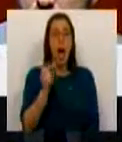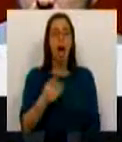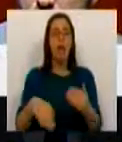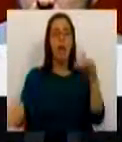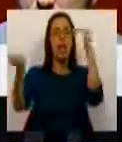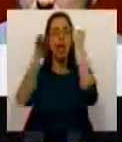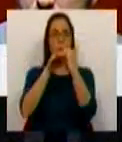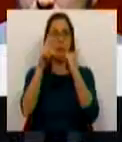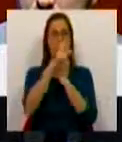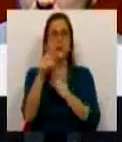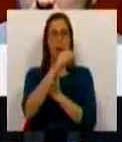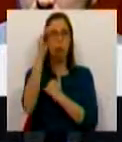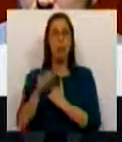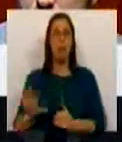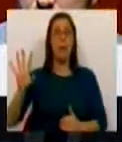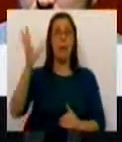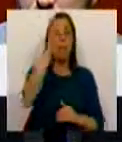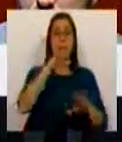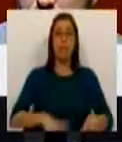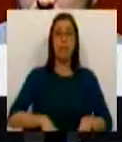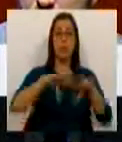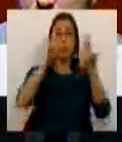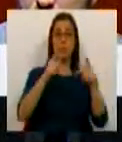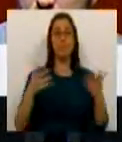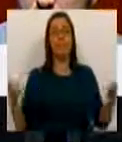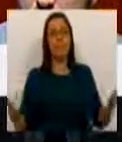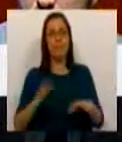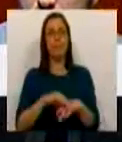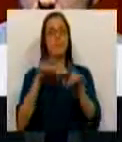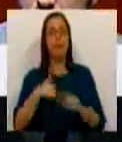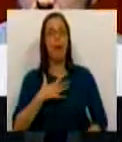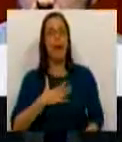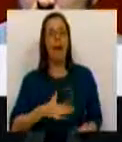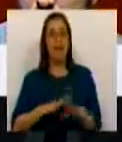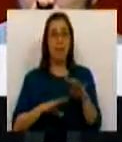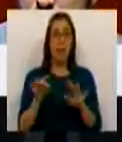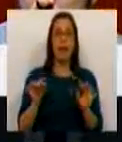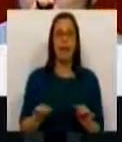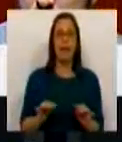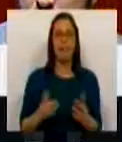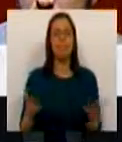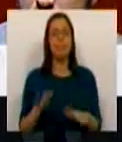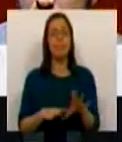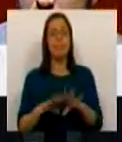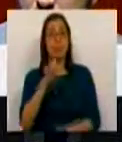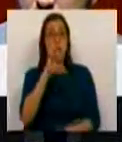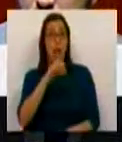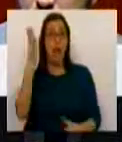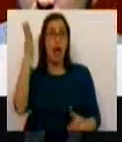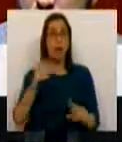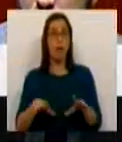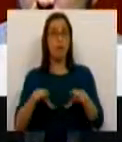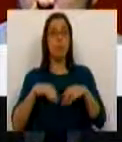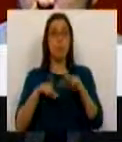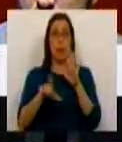ter a igualdade plena nos países desenvolvidos. É por isso que o que queremos fazer aqui é o que fez a Alemanha, que